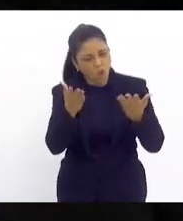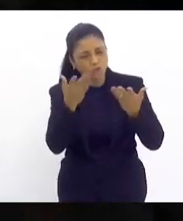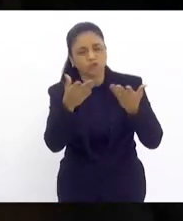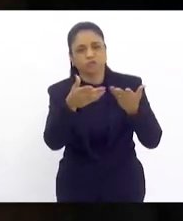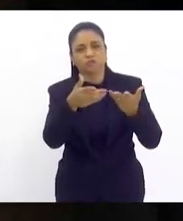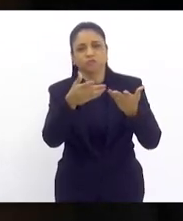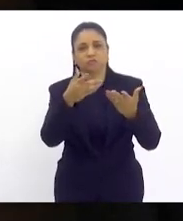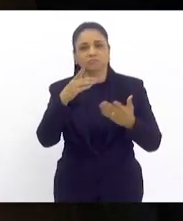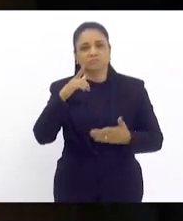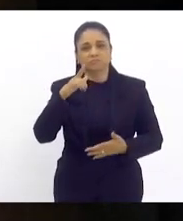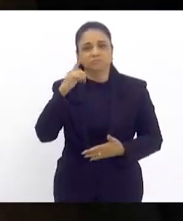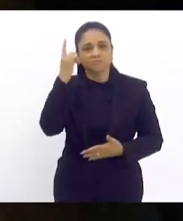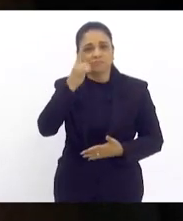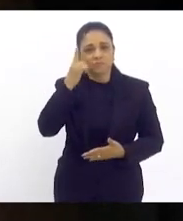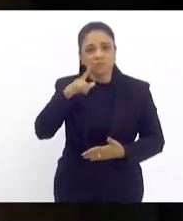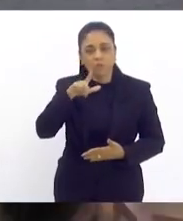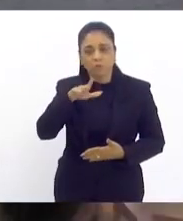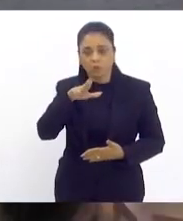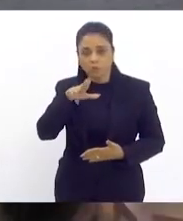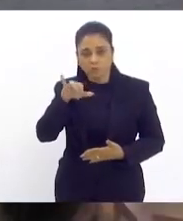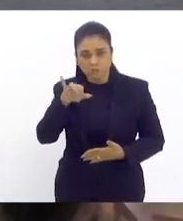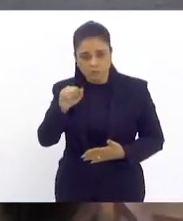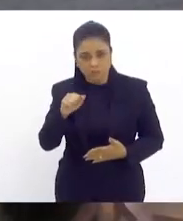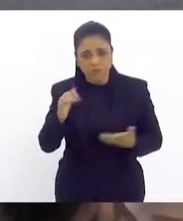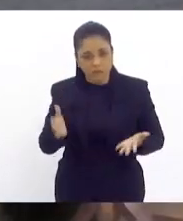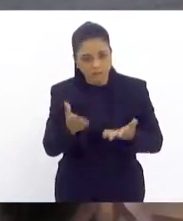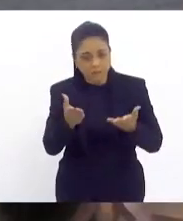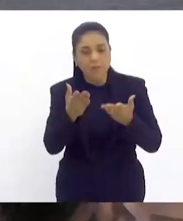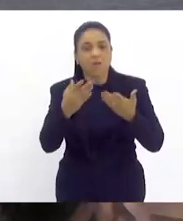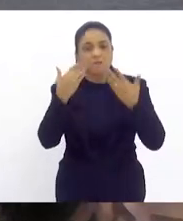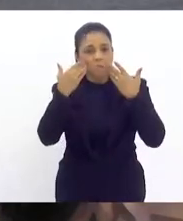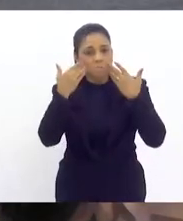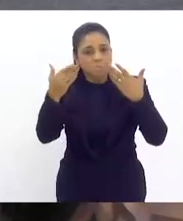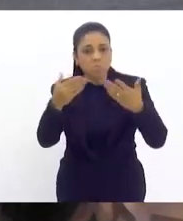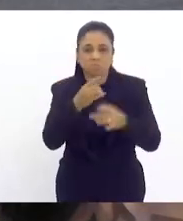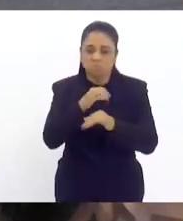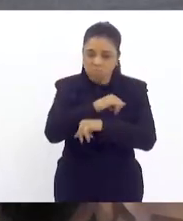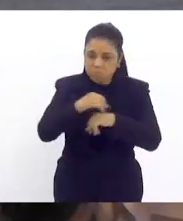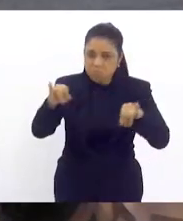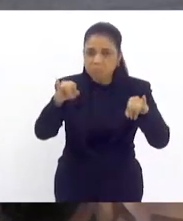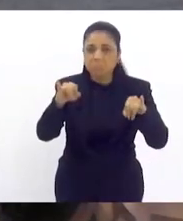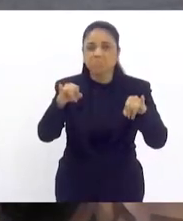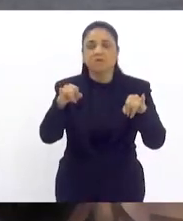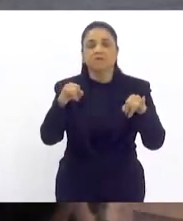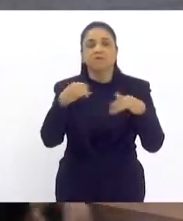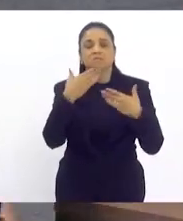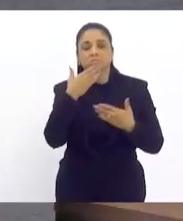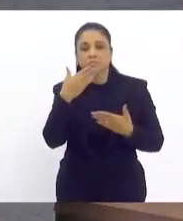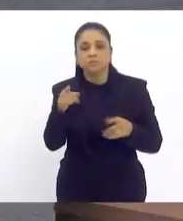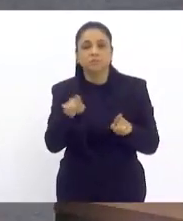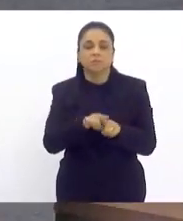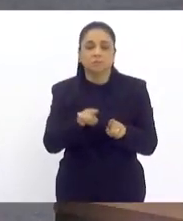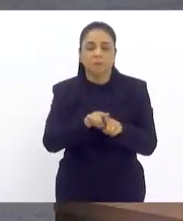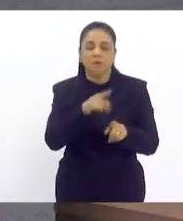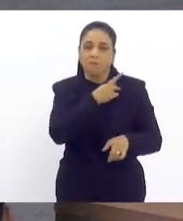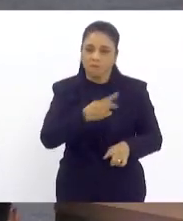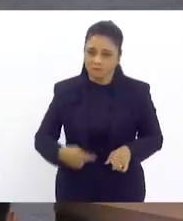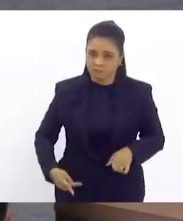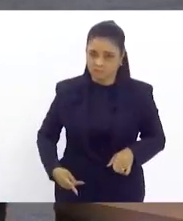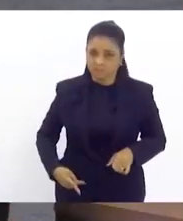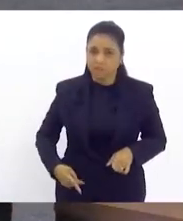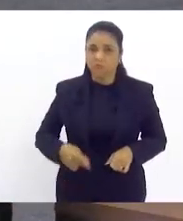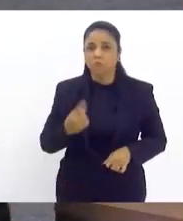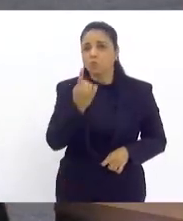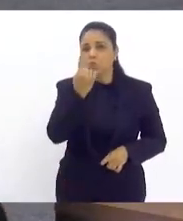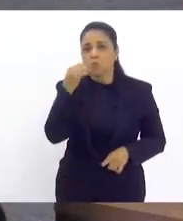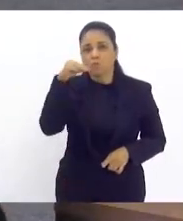pela iniciativa, então, não podia deixar de tornar público. E pedi à vossa excelência também que nós pudéssemos fazer um